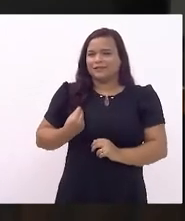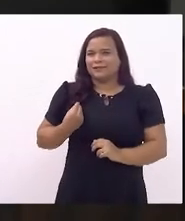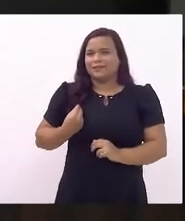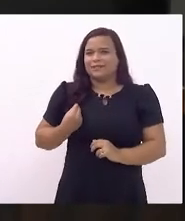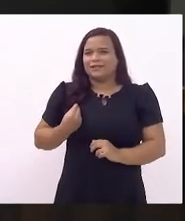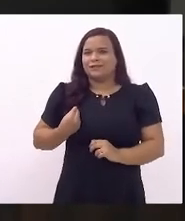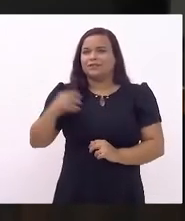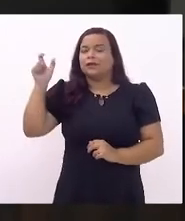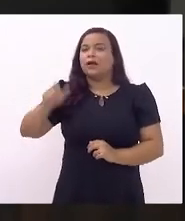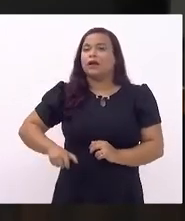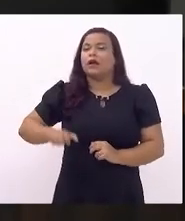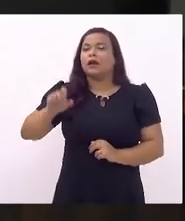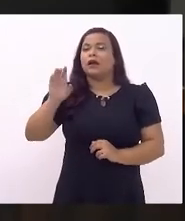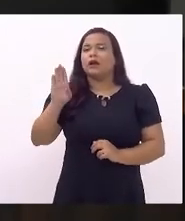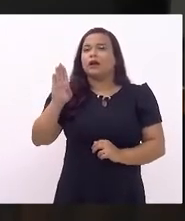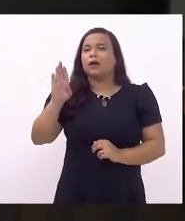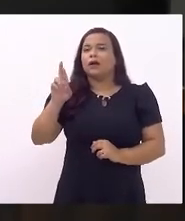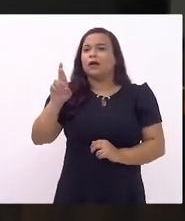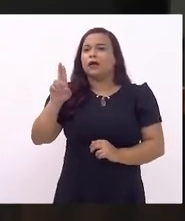-geral do Estado.